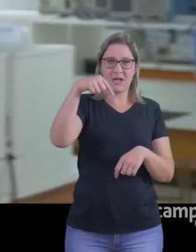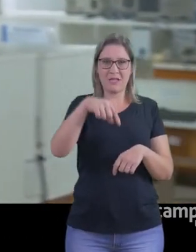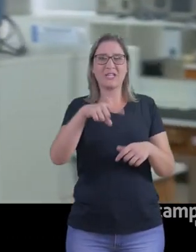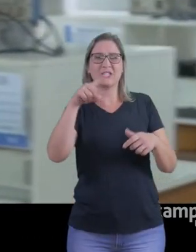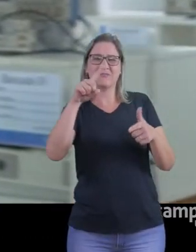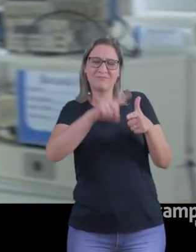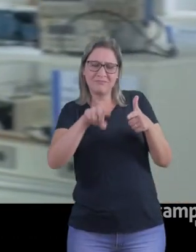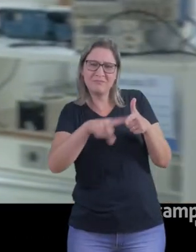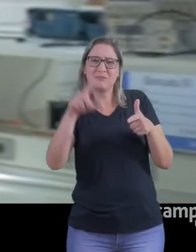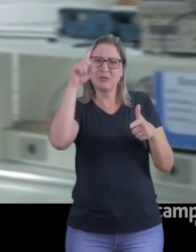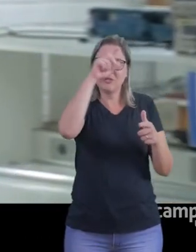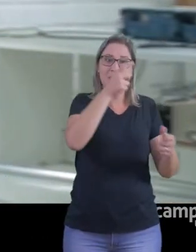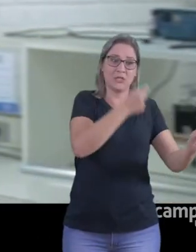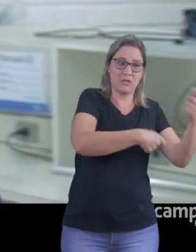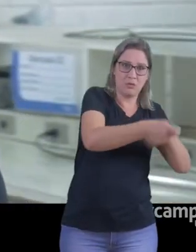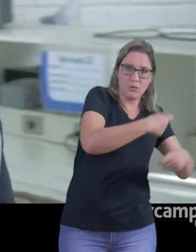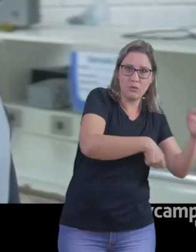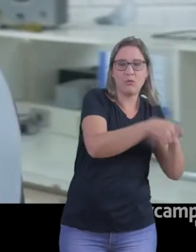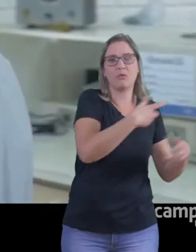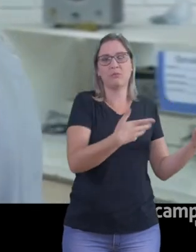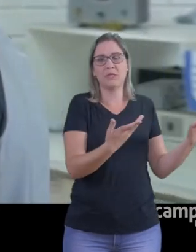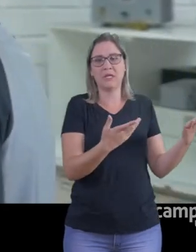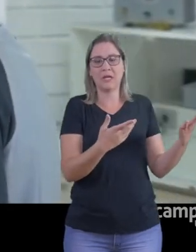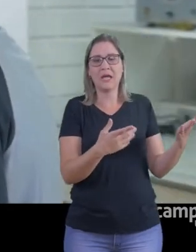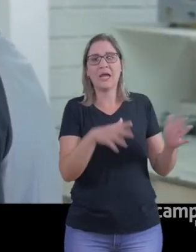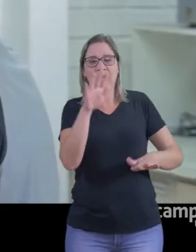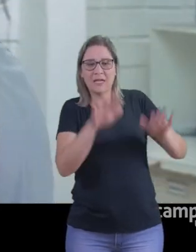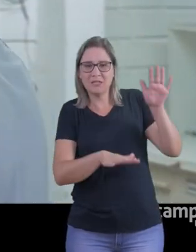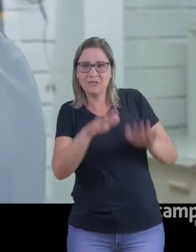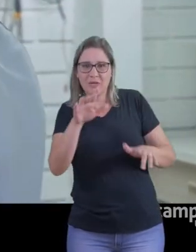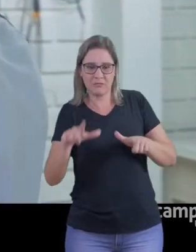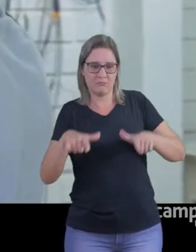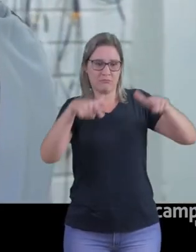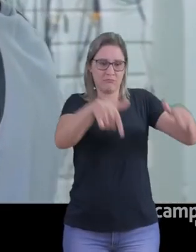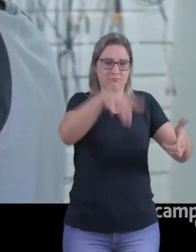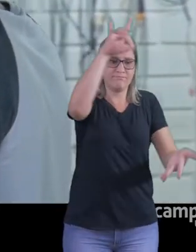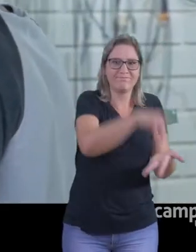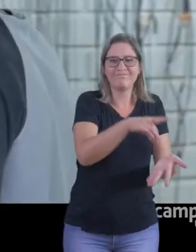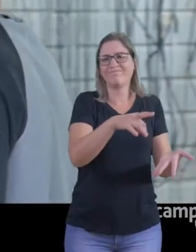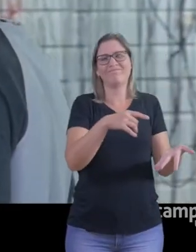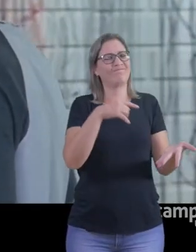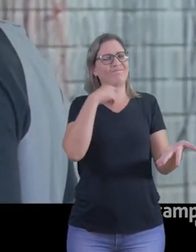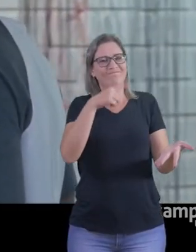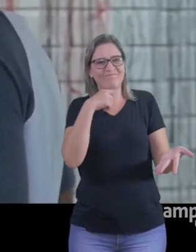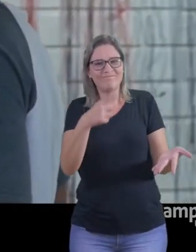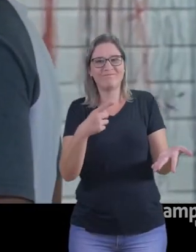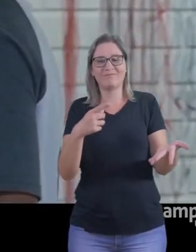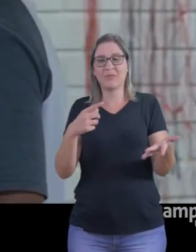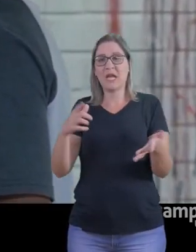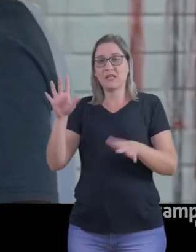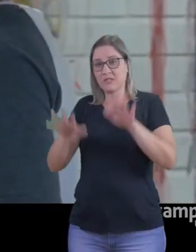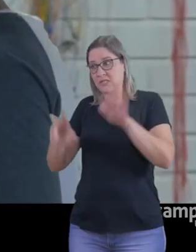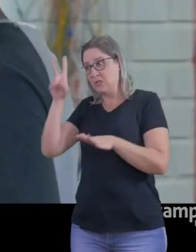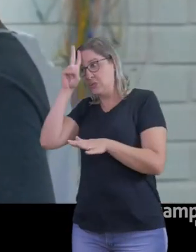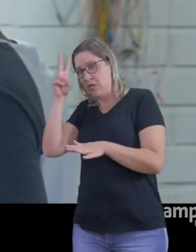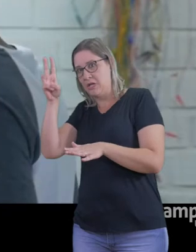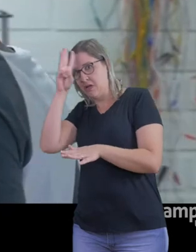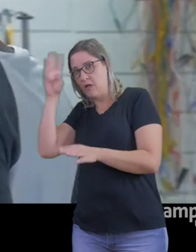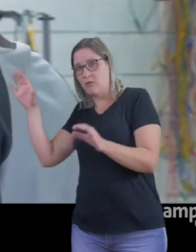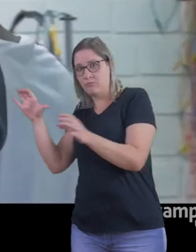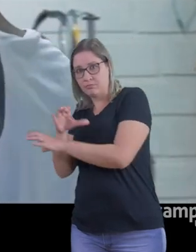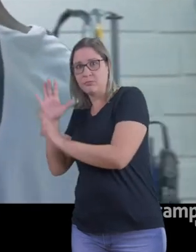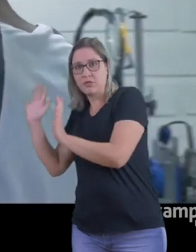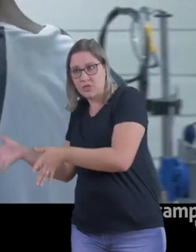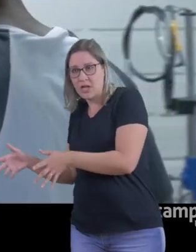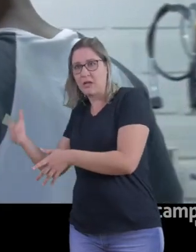universidades, essas dificuldades são a econômica, é a questão da burocracia para a validação de diplomas, sobretudo de ensino médio,